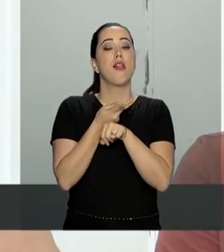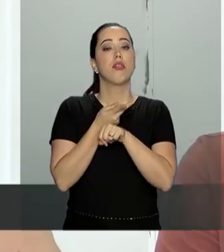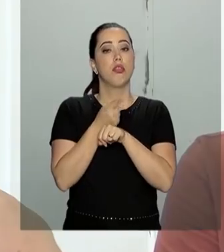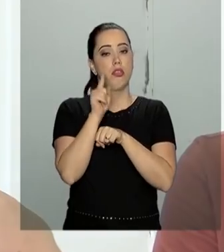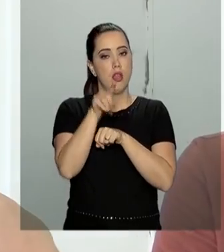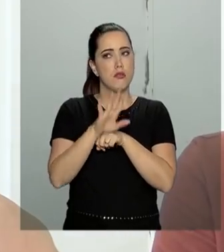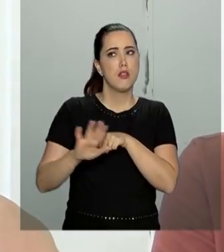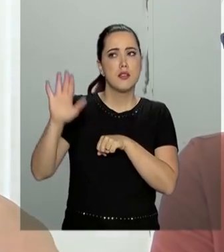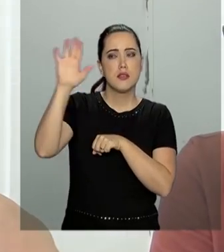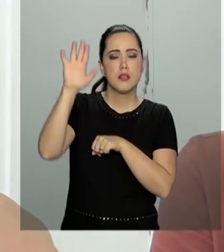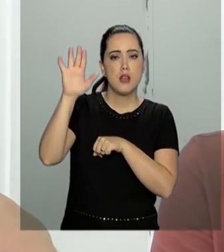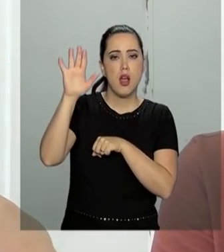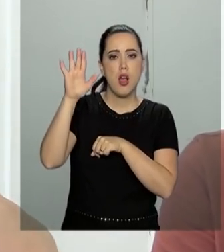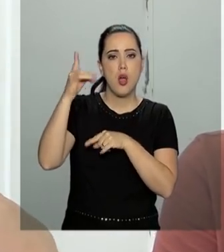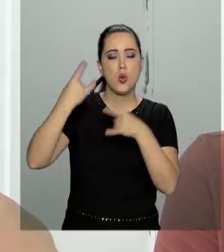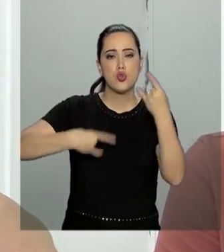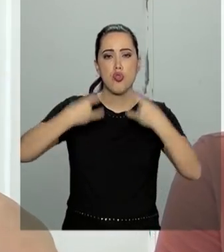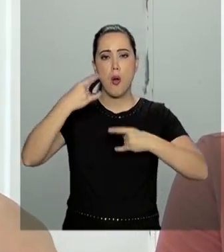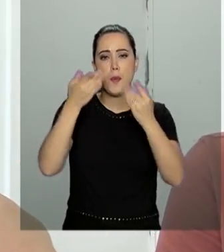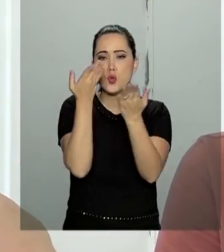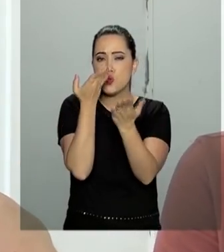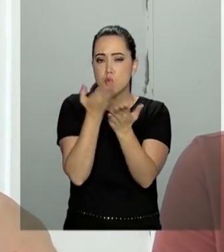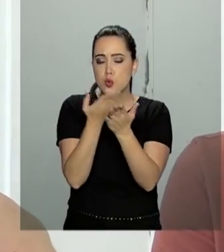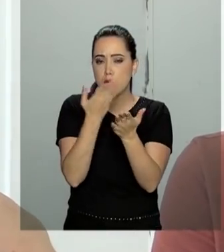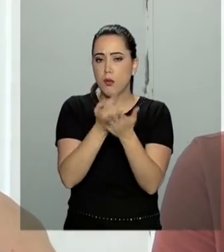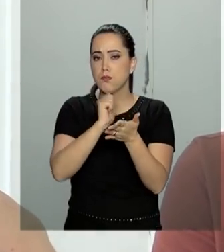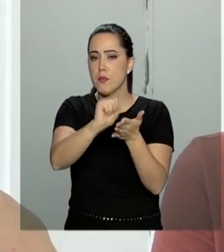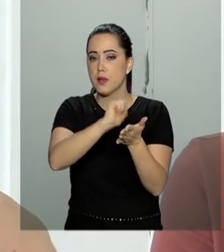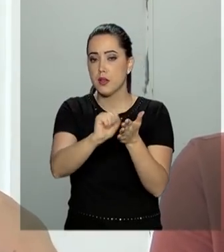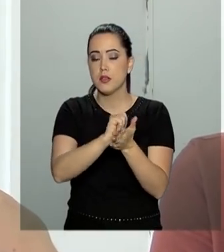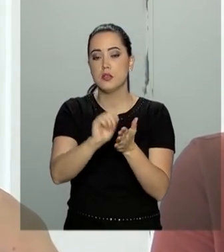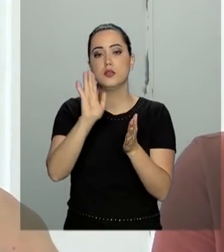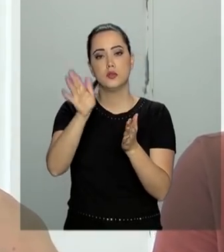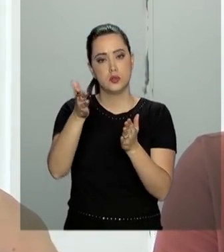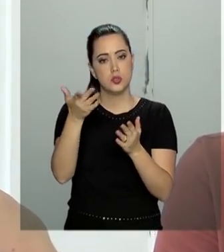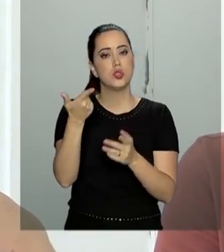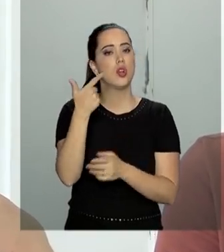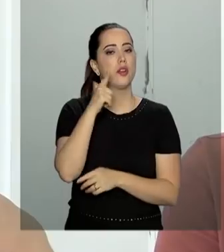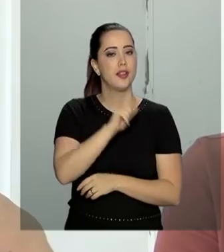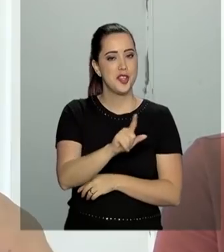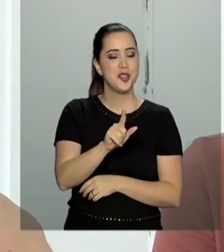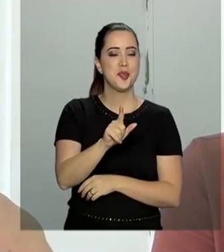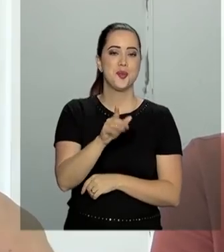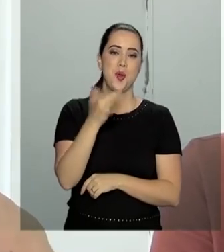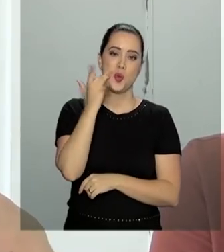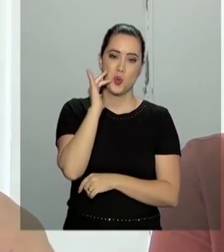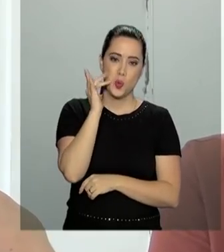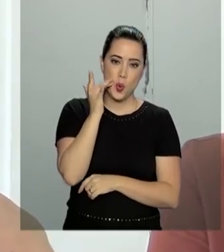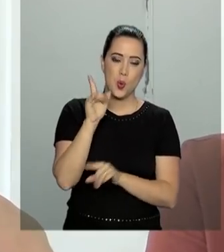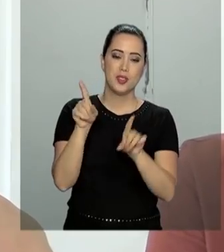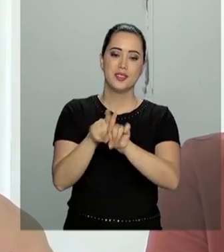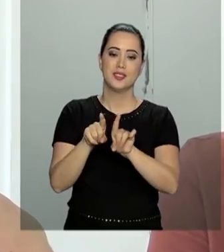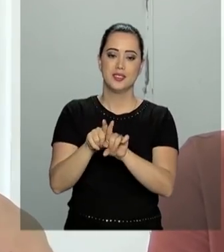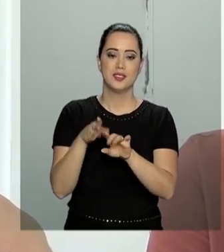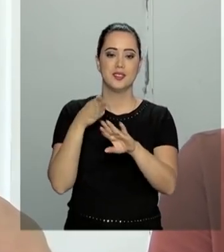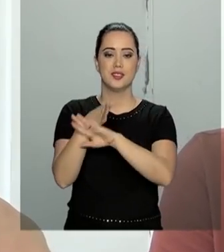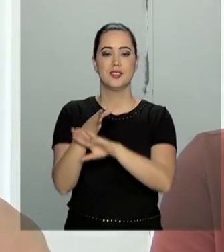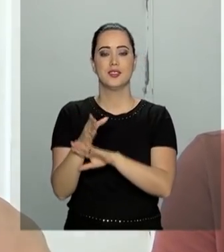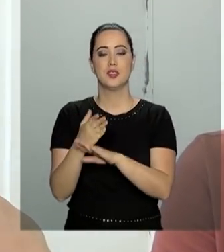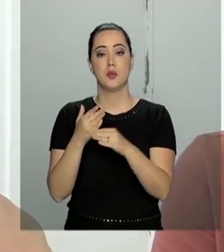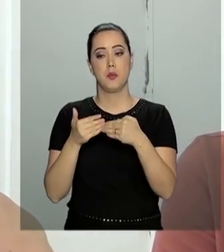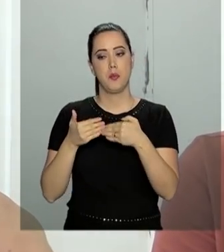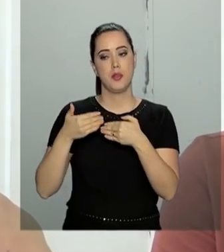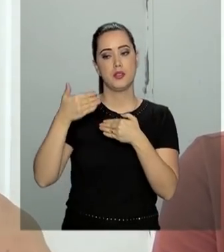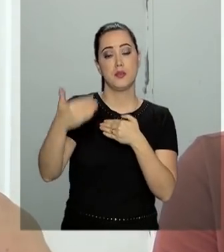Brasileira de Robótica Teórica. Aí eu estou tentando cumprir já a medalha de dourado e também passar da primeira